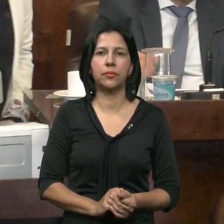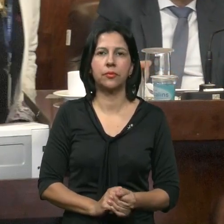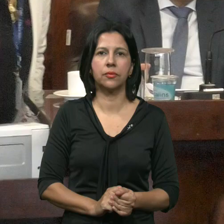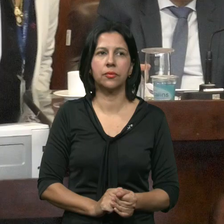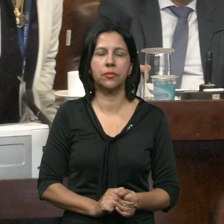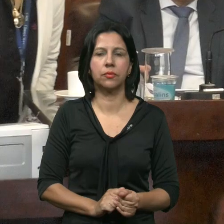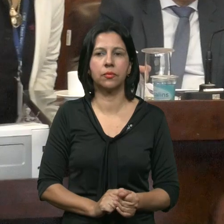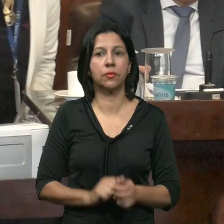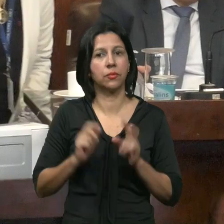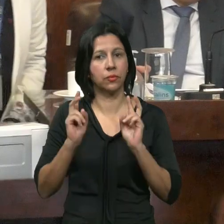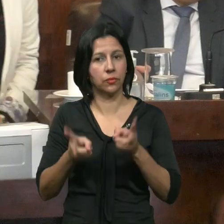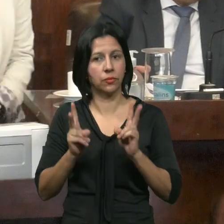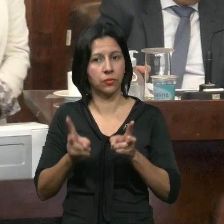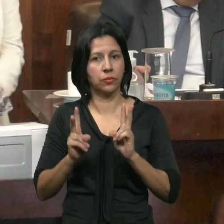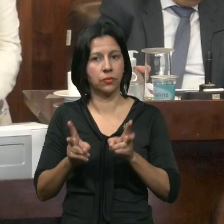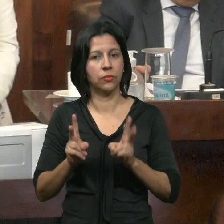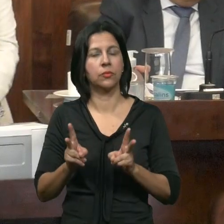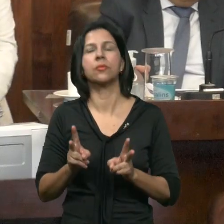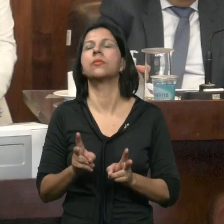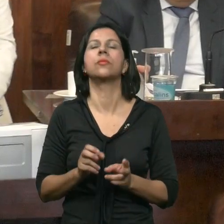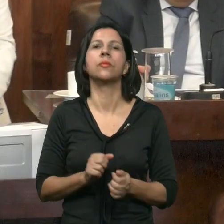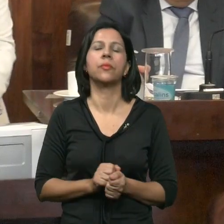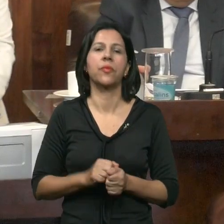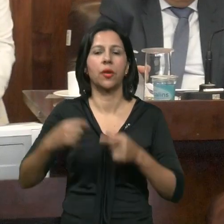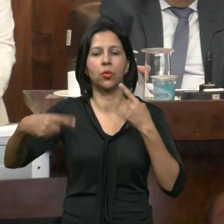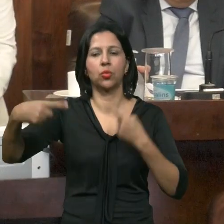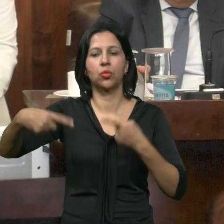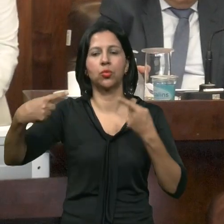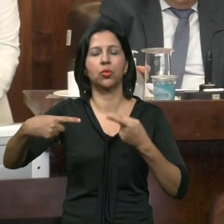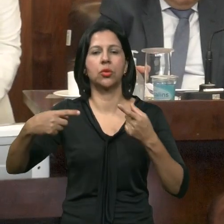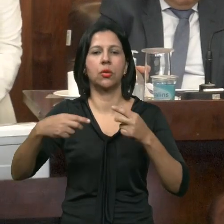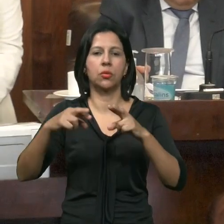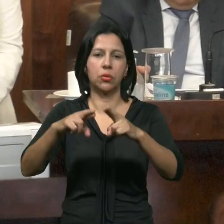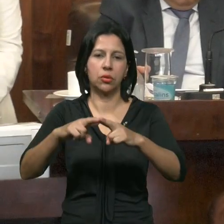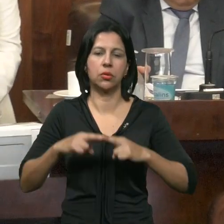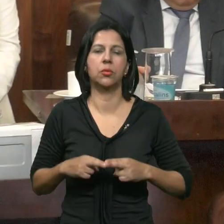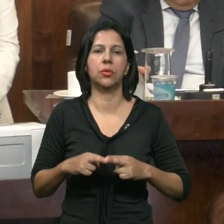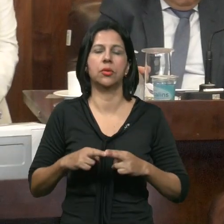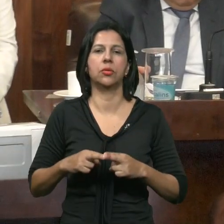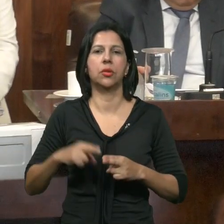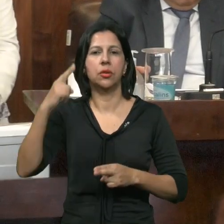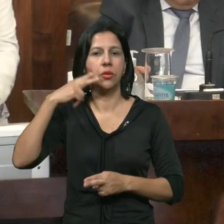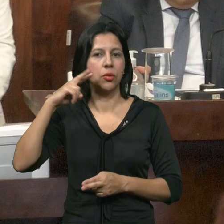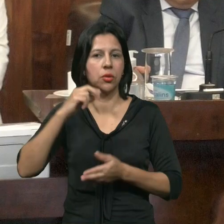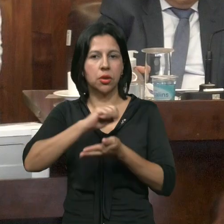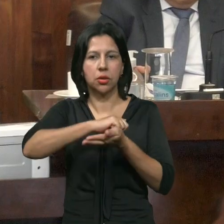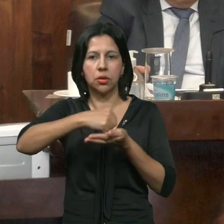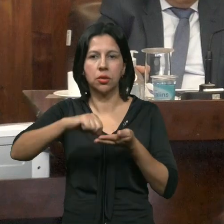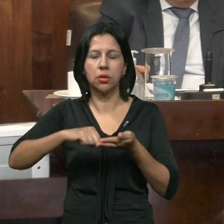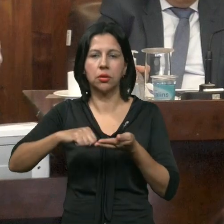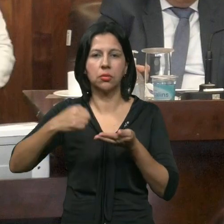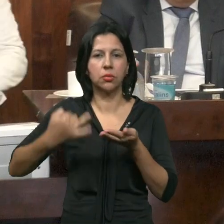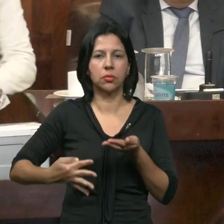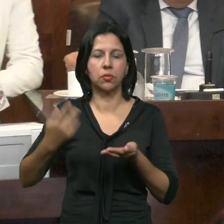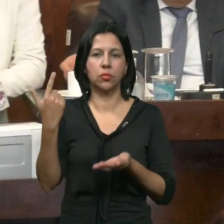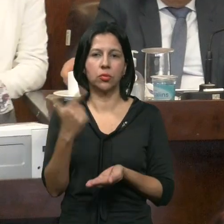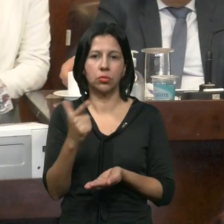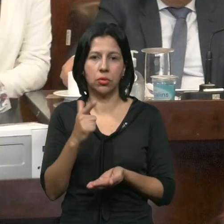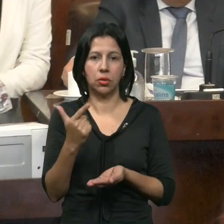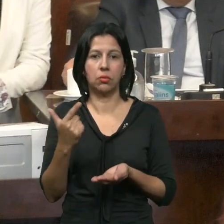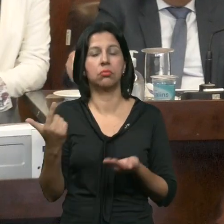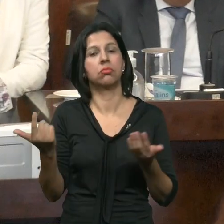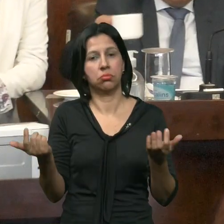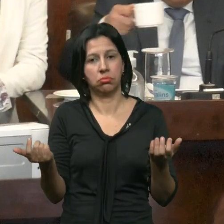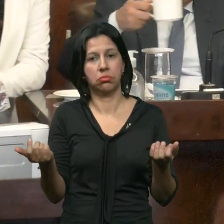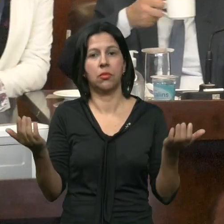Continua Em discussão O requerimento Não havendo Vereadores inscritos Está Essa